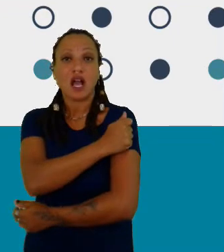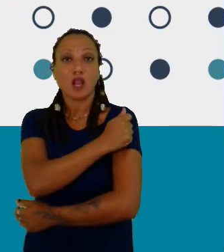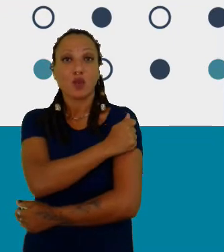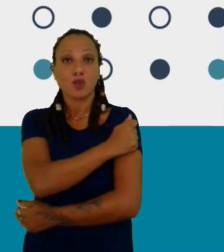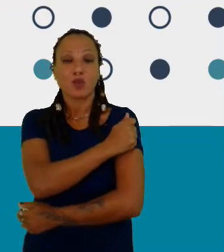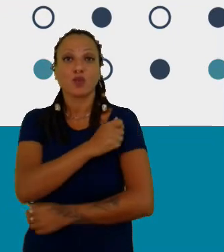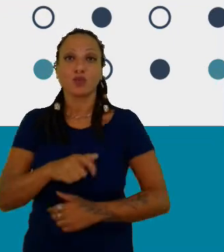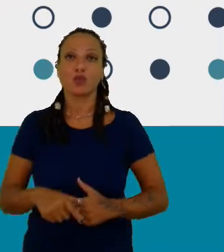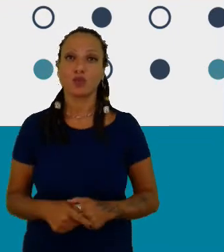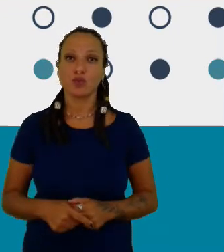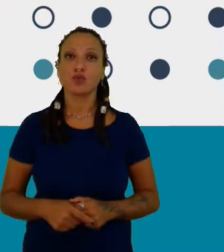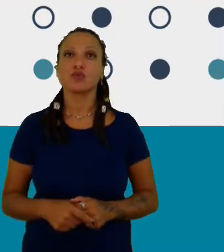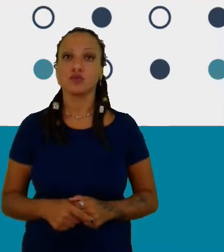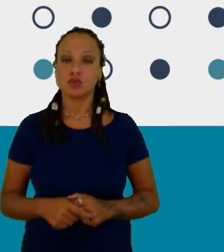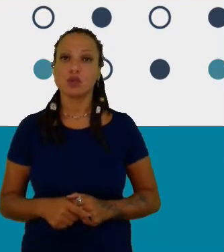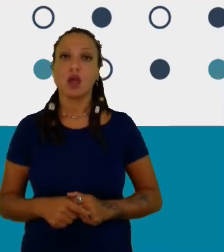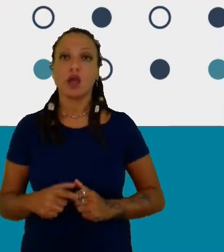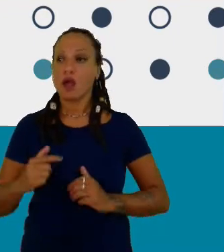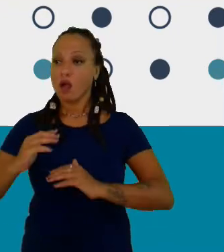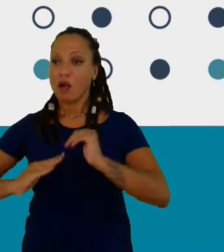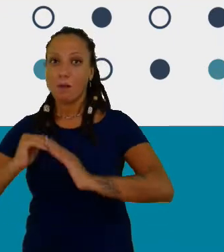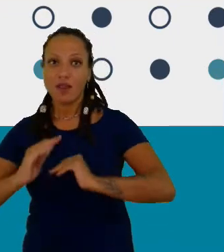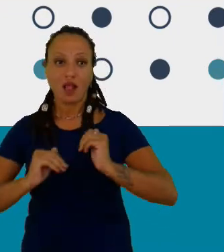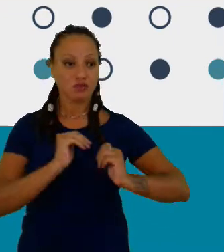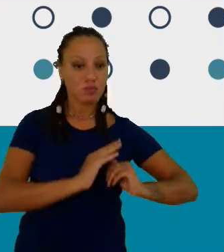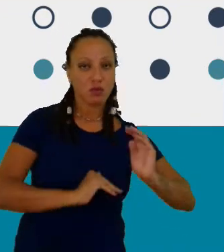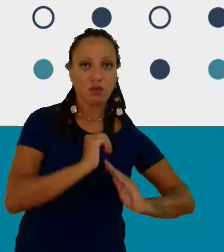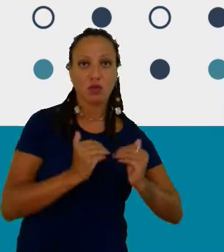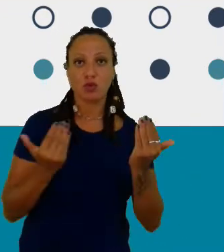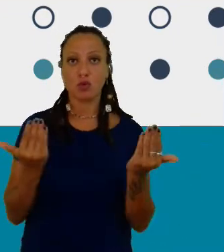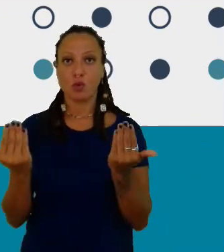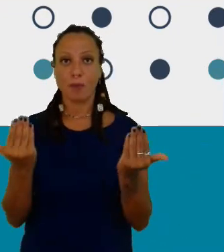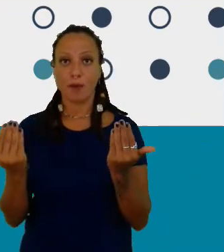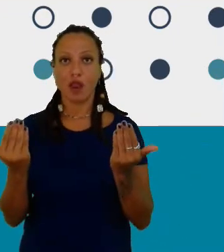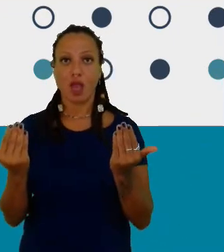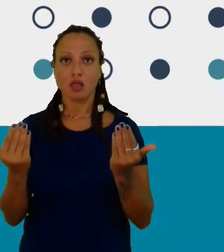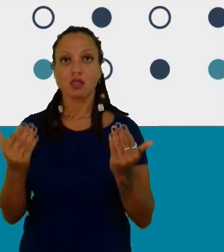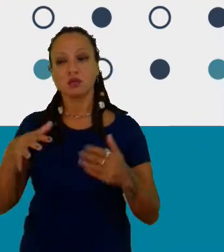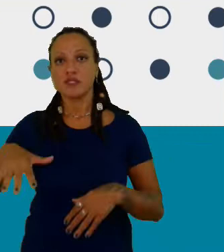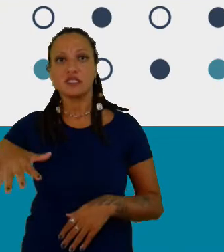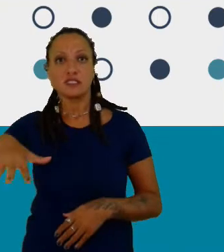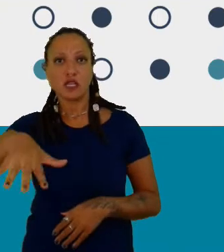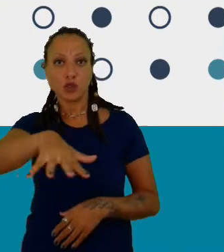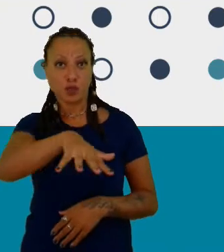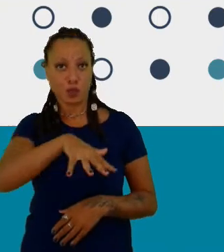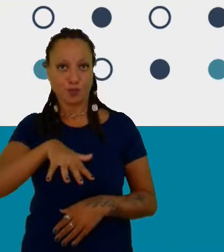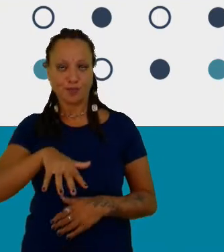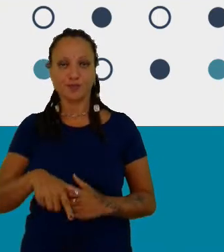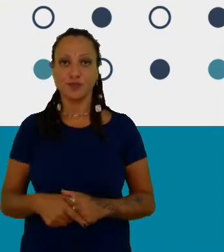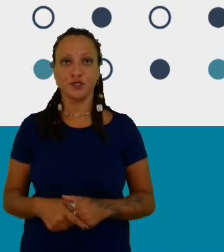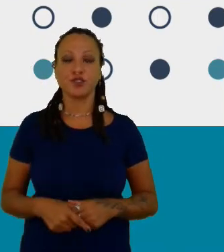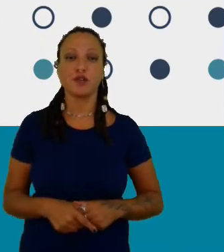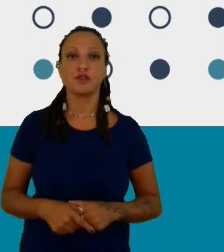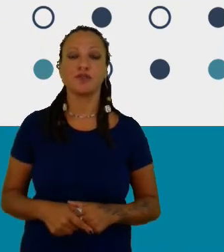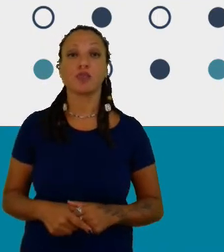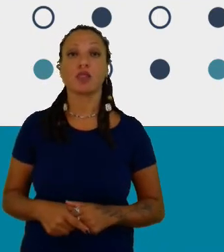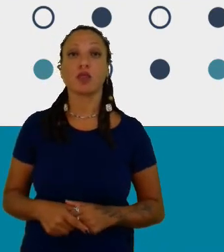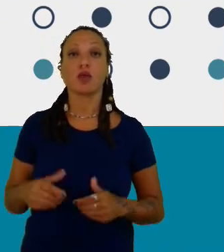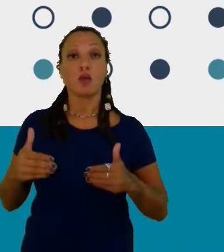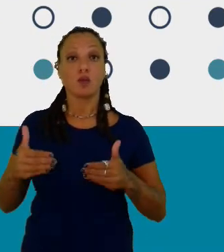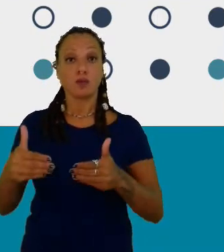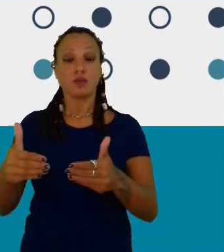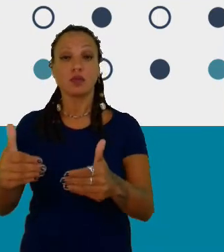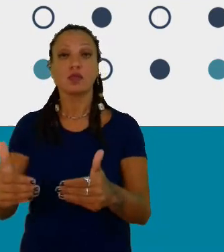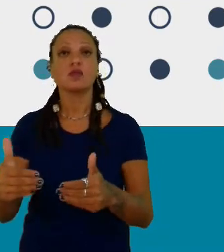habilidades aplicadas em vários setores. Então, o ministro da época, em 2007, Lord